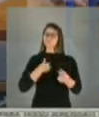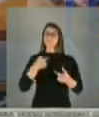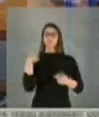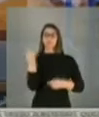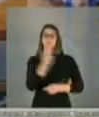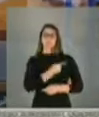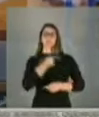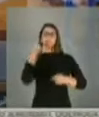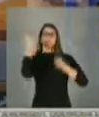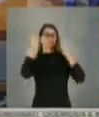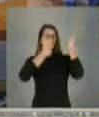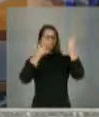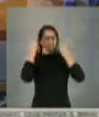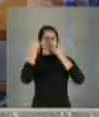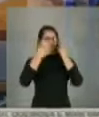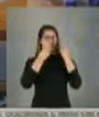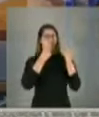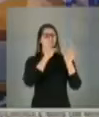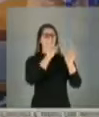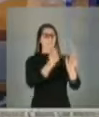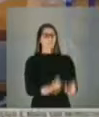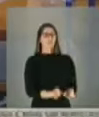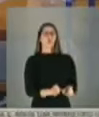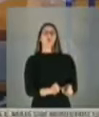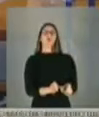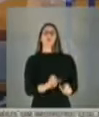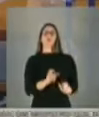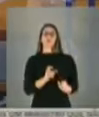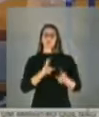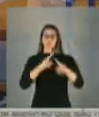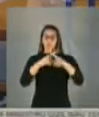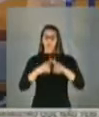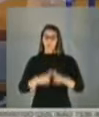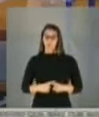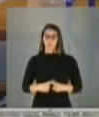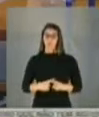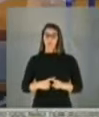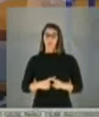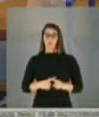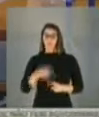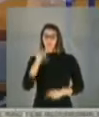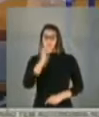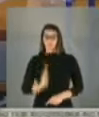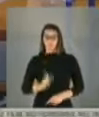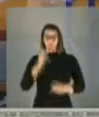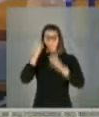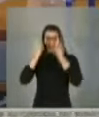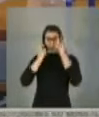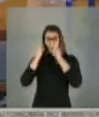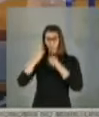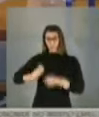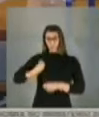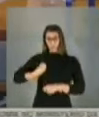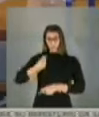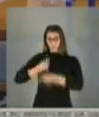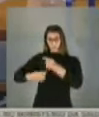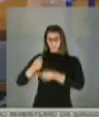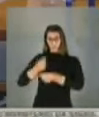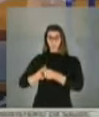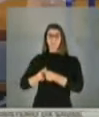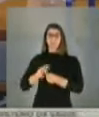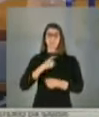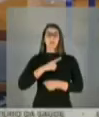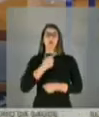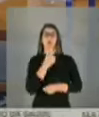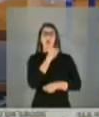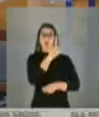preocupações. Vossa Excelência falou do Campeonato Brasileiro com a preocupação econômica dos jogadores. Tem um outro Campeonato Brasileiro, Sr. Presidente, que precisa dessa